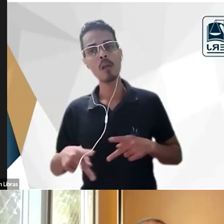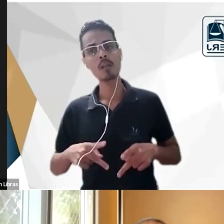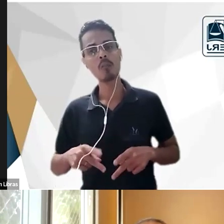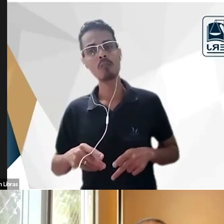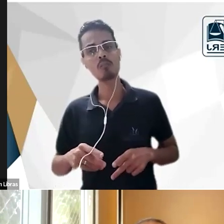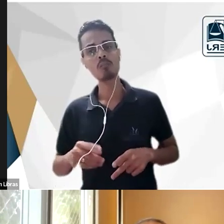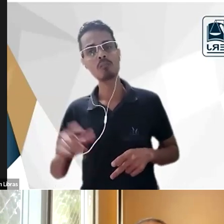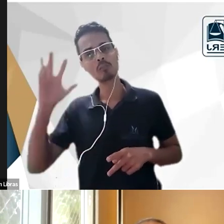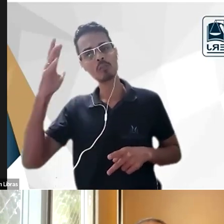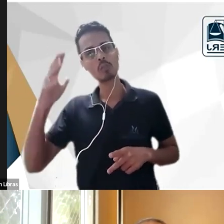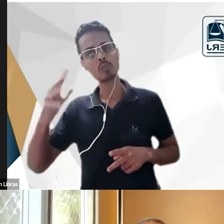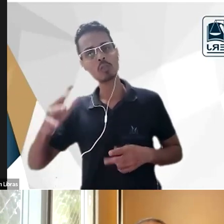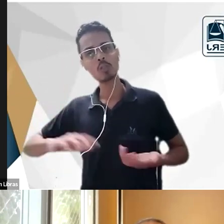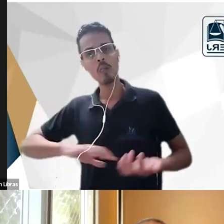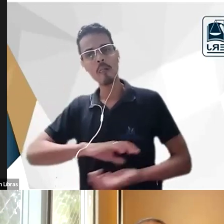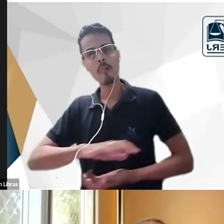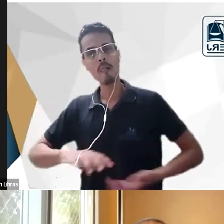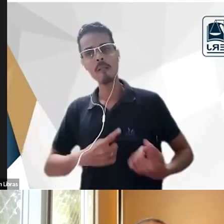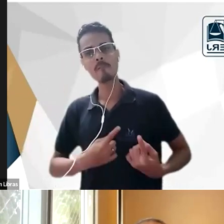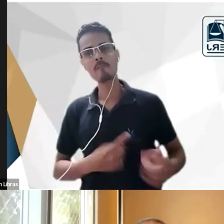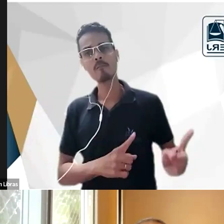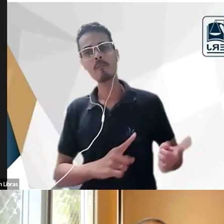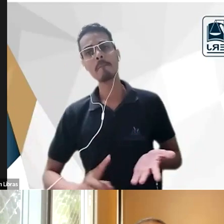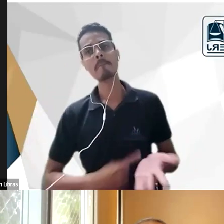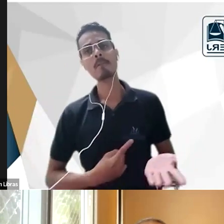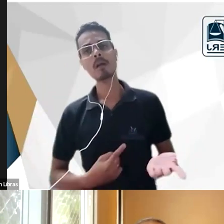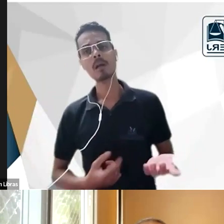contra os brancos eu quero ver quem é que não vai querer ser cabra